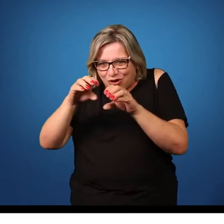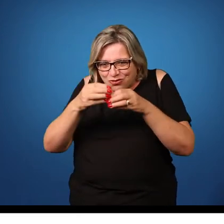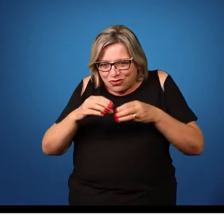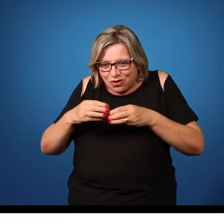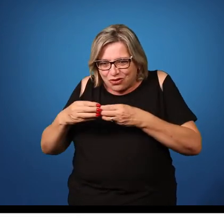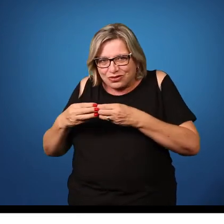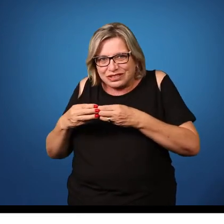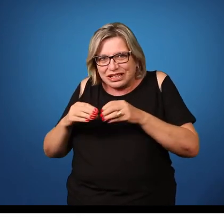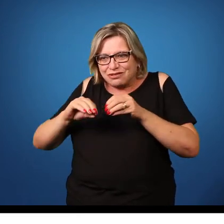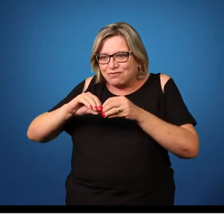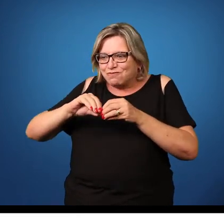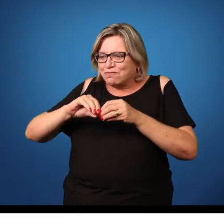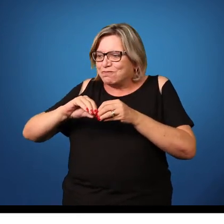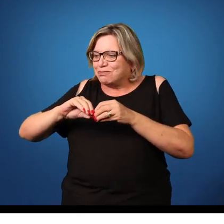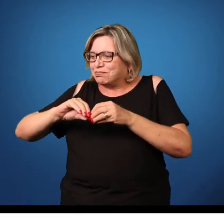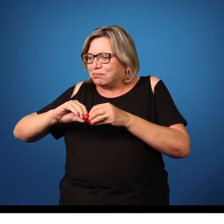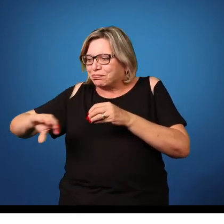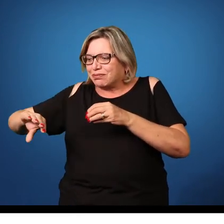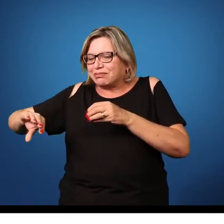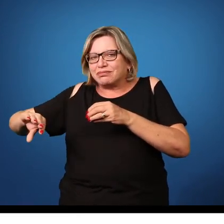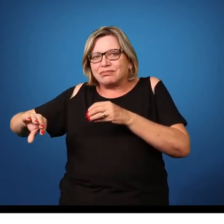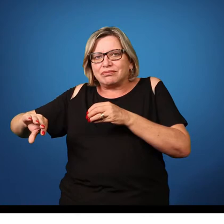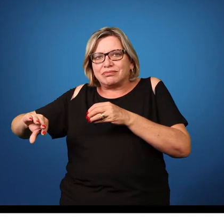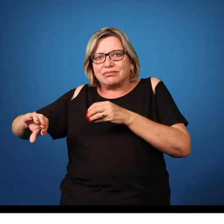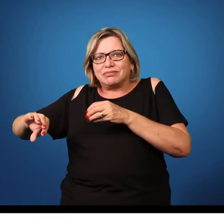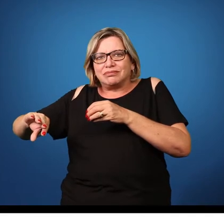elas se desprendem do corpo do animal,